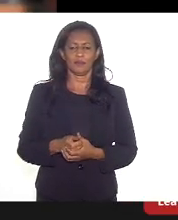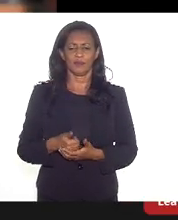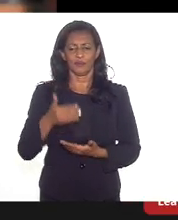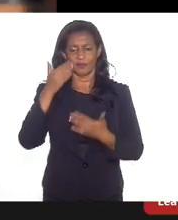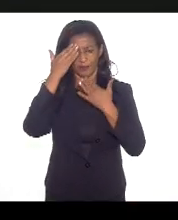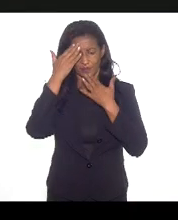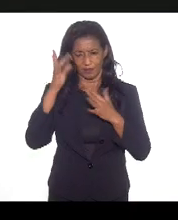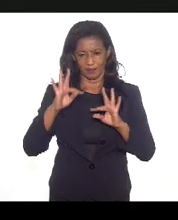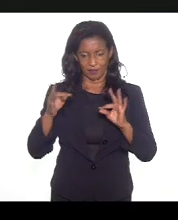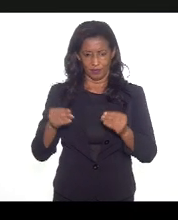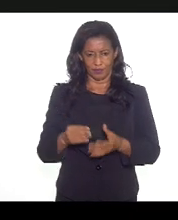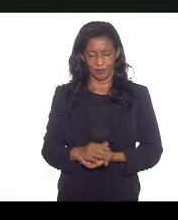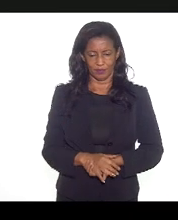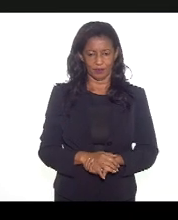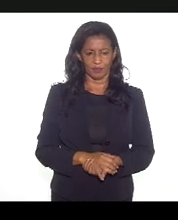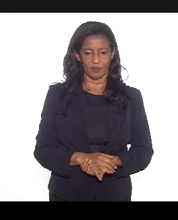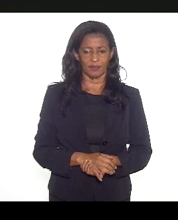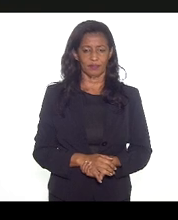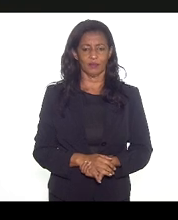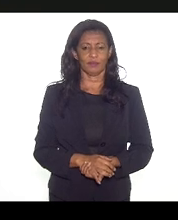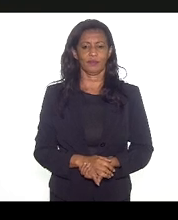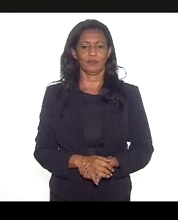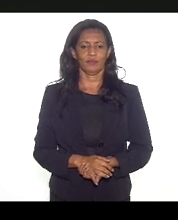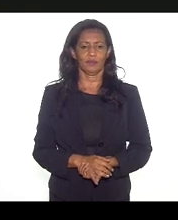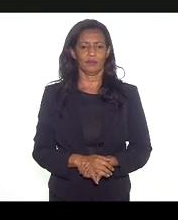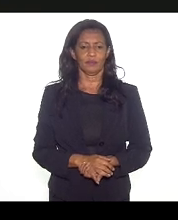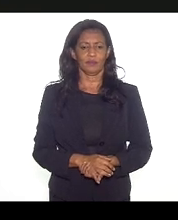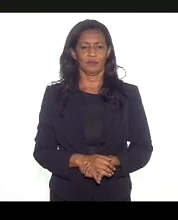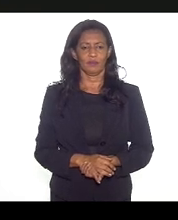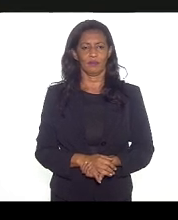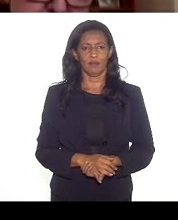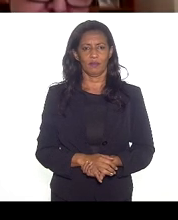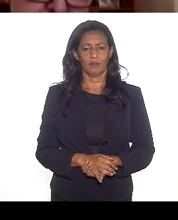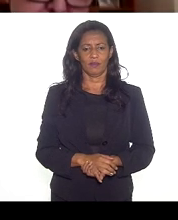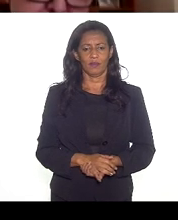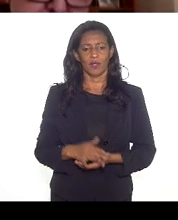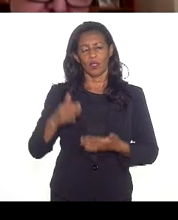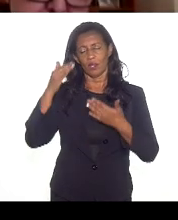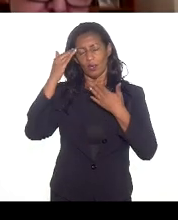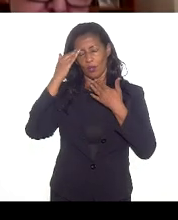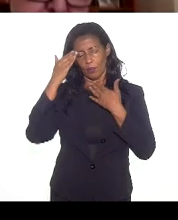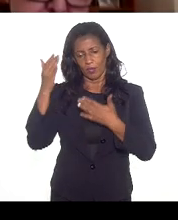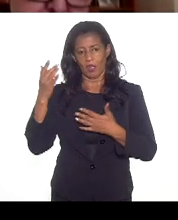obrigado a todos. Obrigada, então, eu vejo aqui que o Miguel,